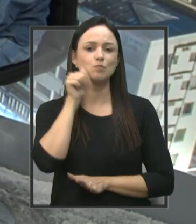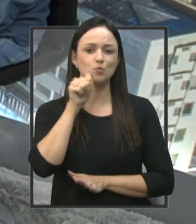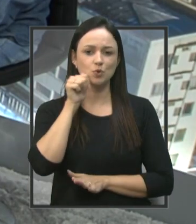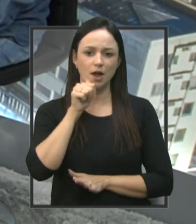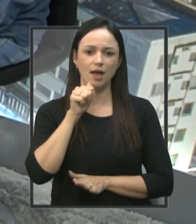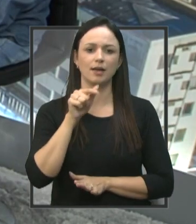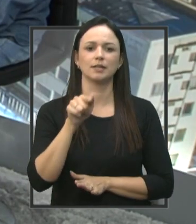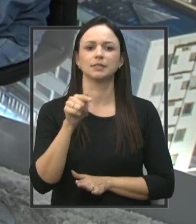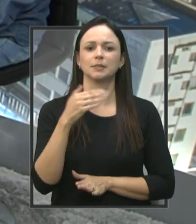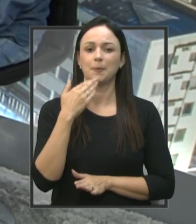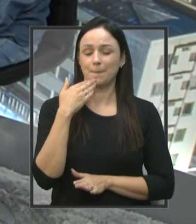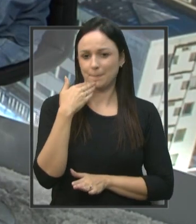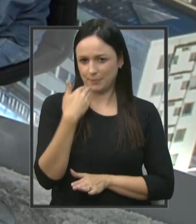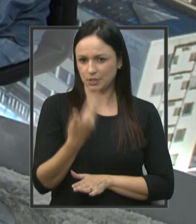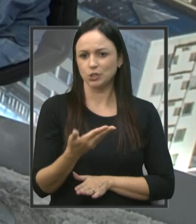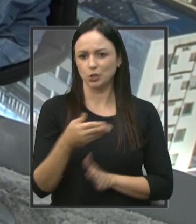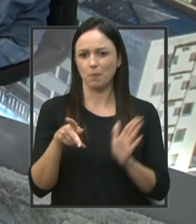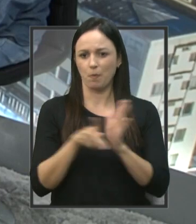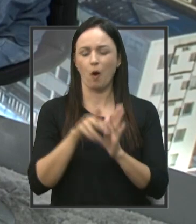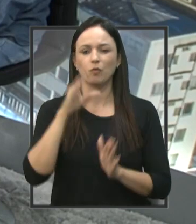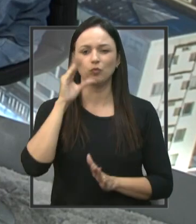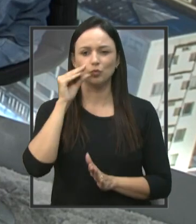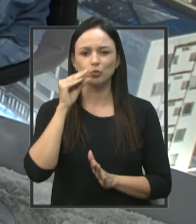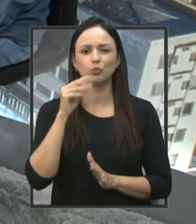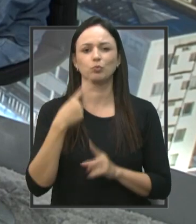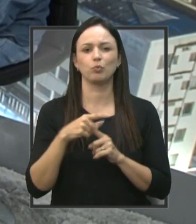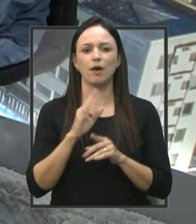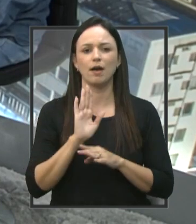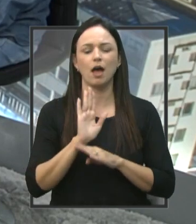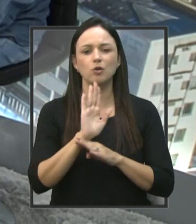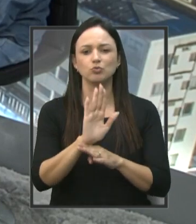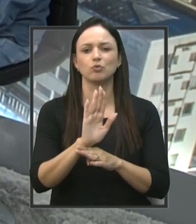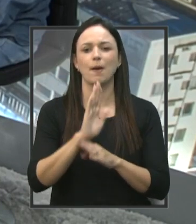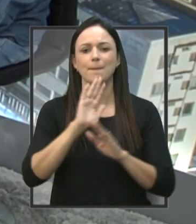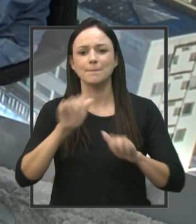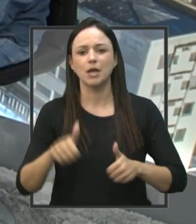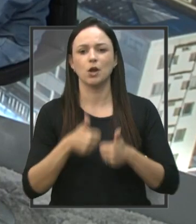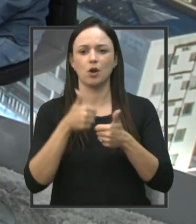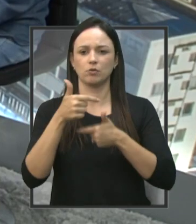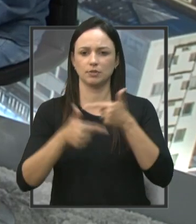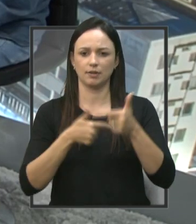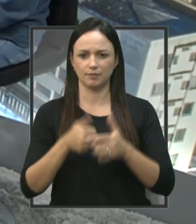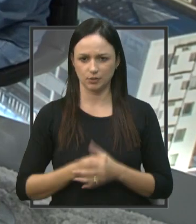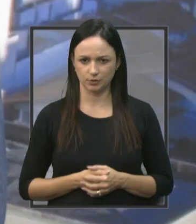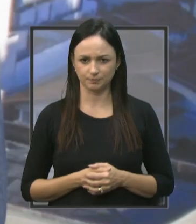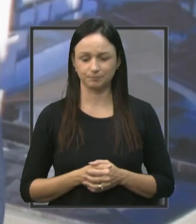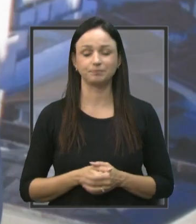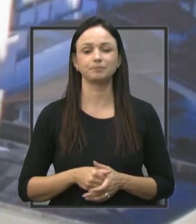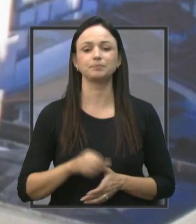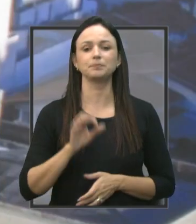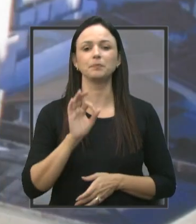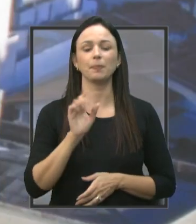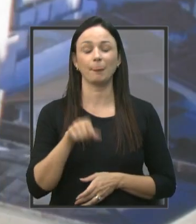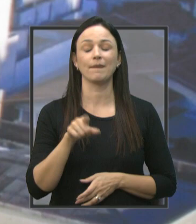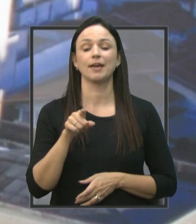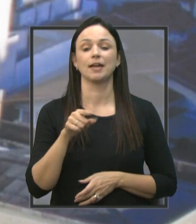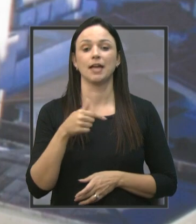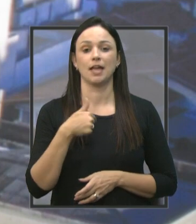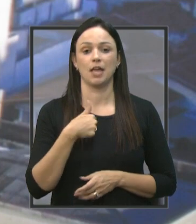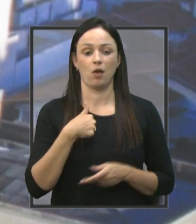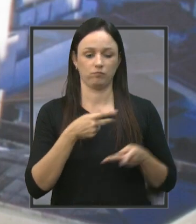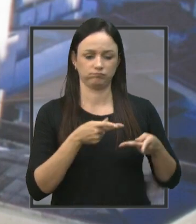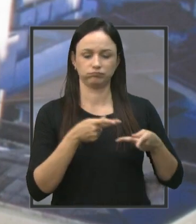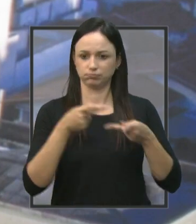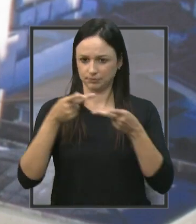demanda dos funcionários que vai ajudar na melhoria do serviço prestado? É o seguinte, eu estive em visita